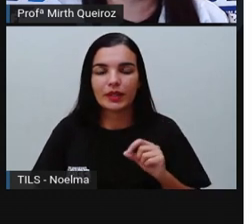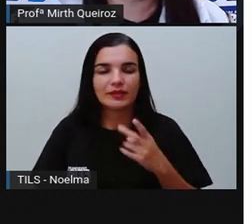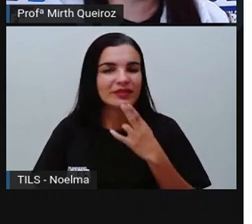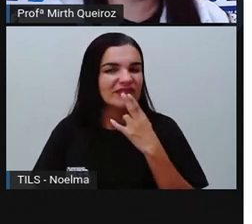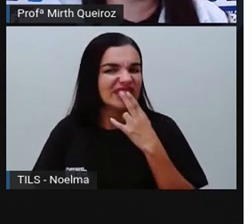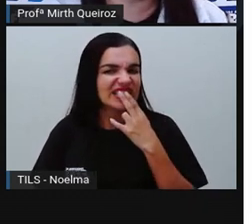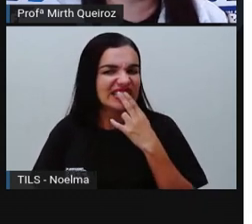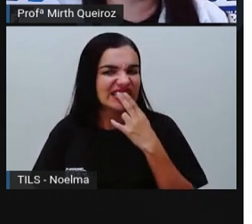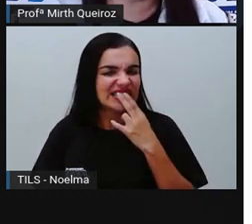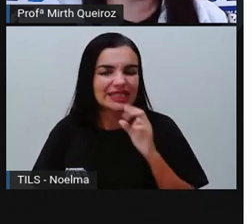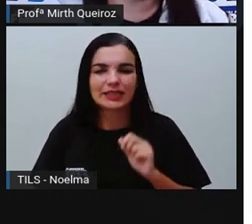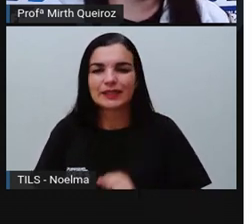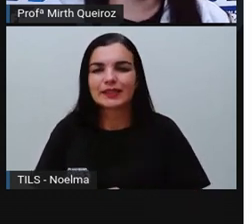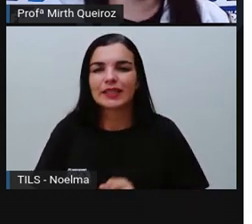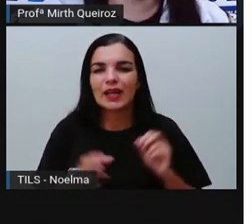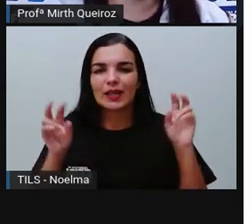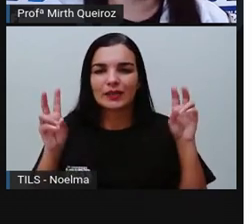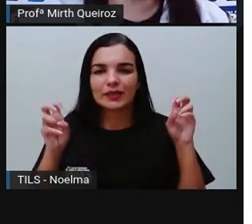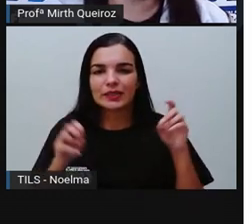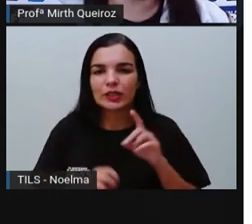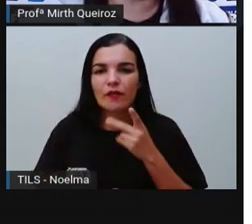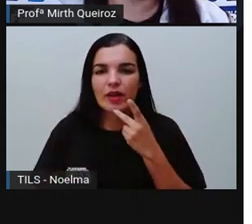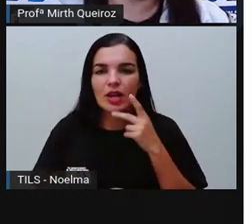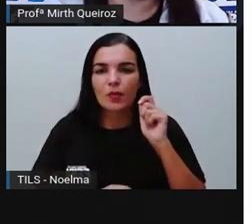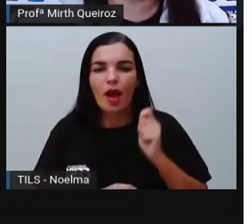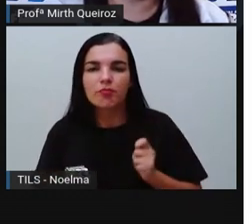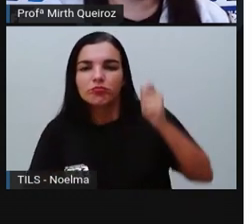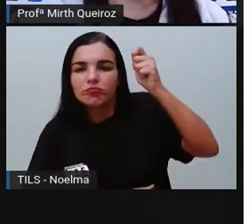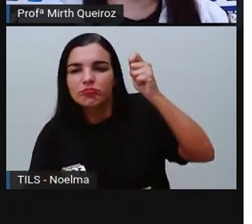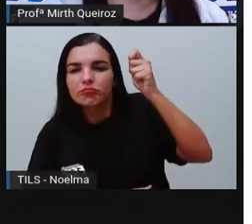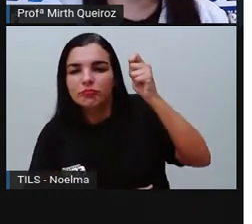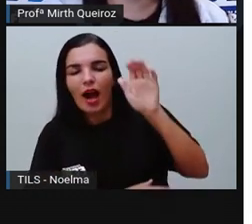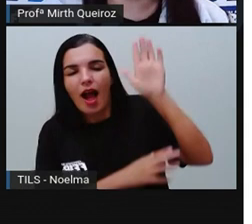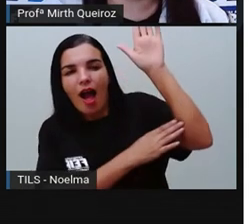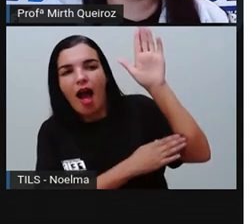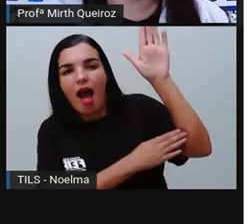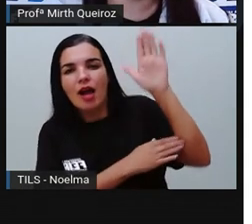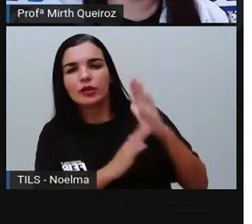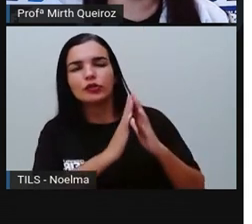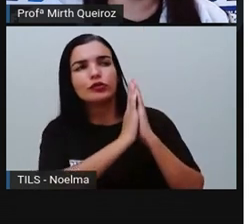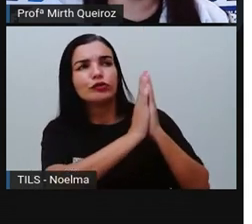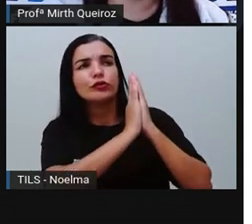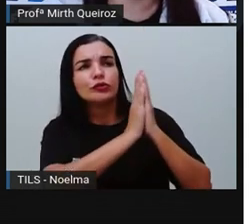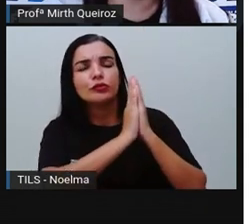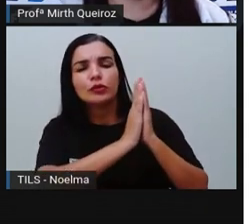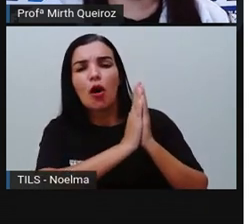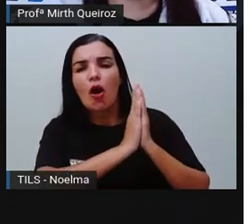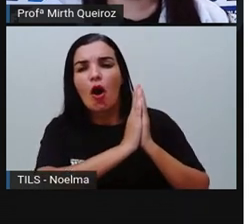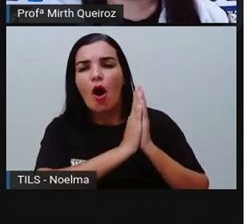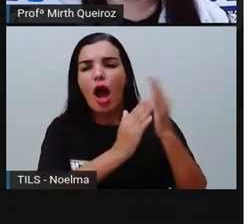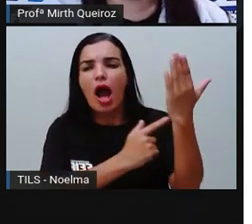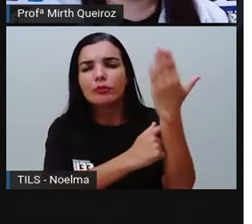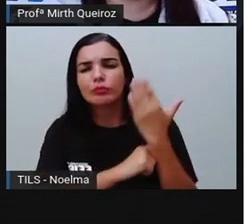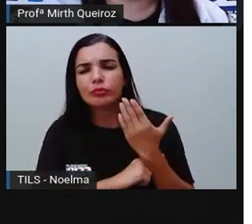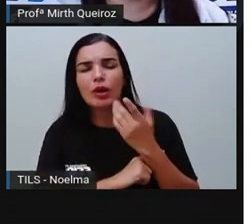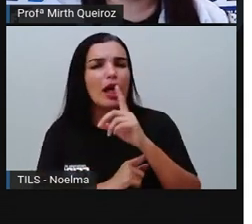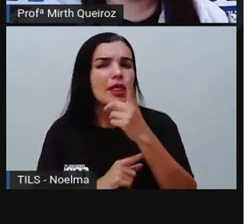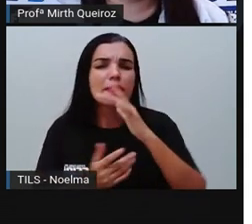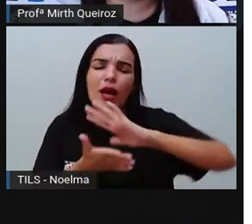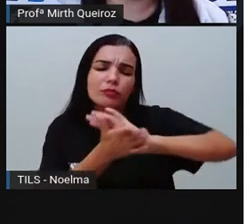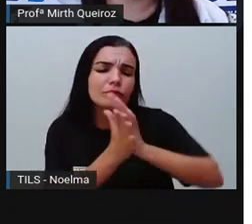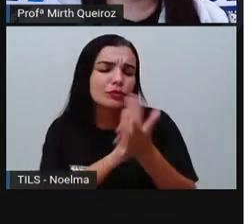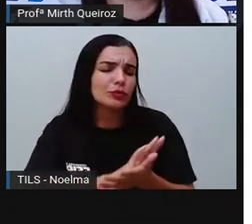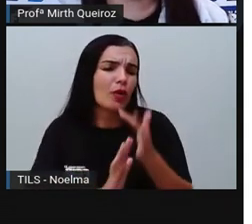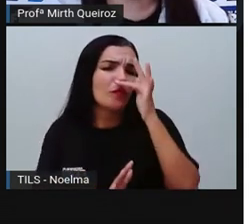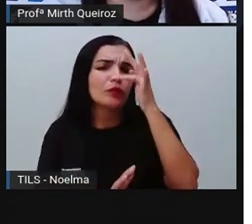Mônica sobre esse assunto, né? Onde eles estão com uma plaquinha aí pedindo socorro pelo meio ambiente. Não destruam o nosso